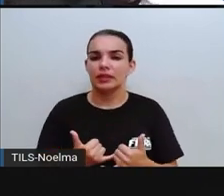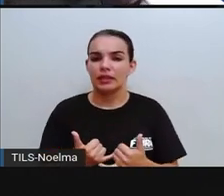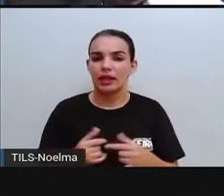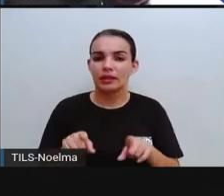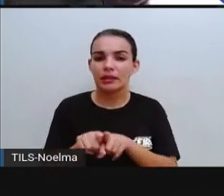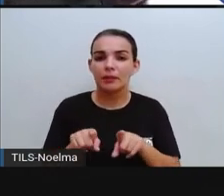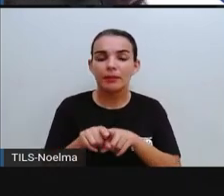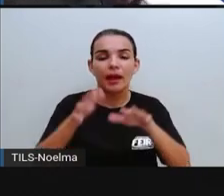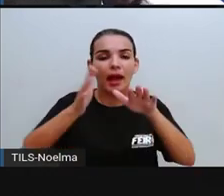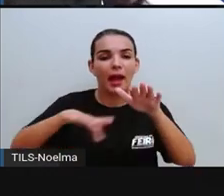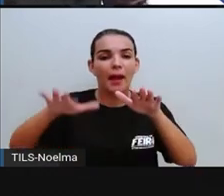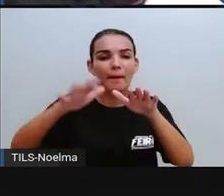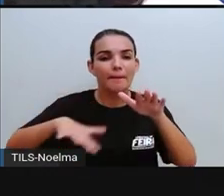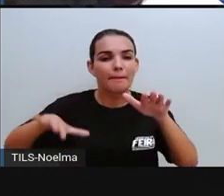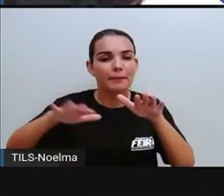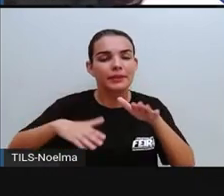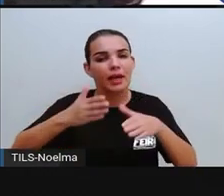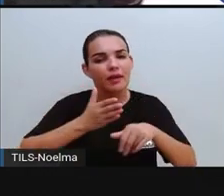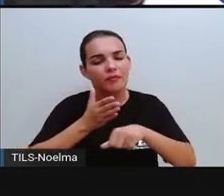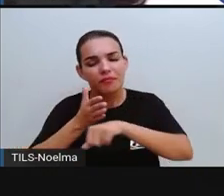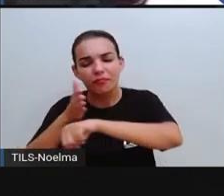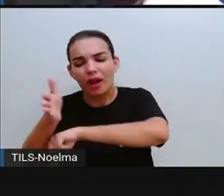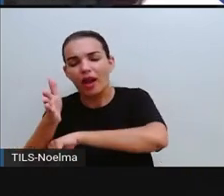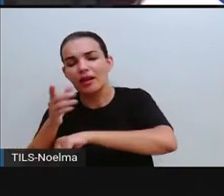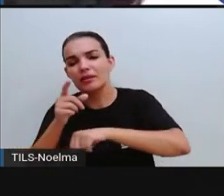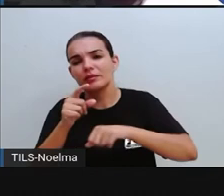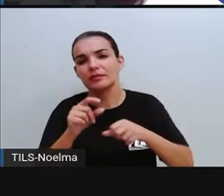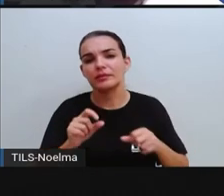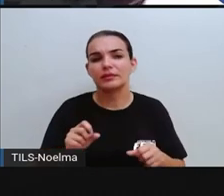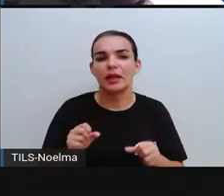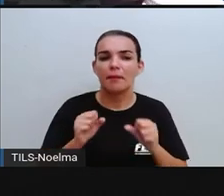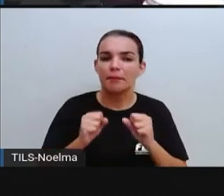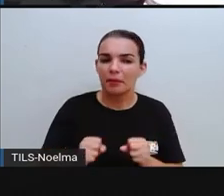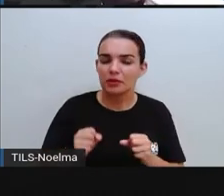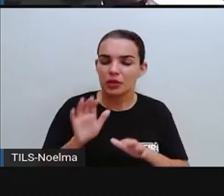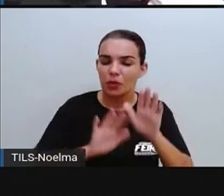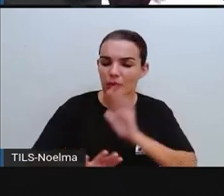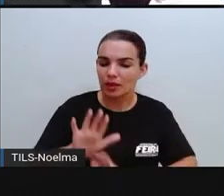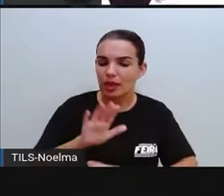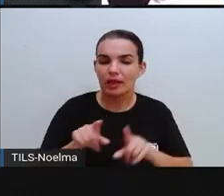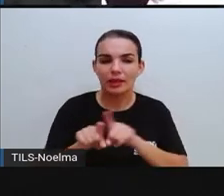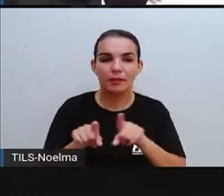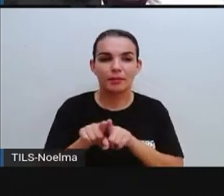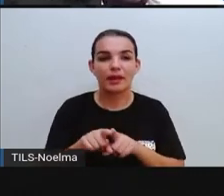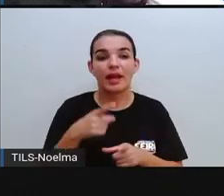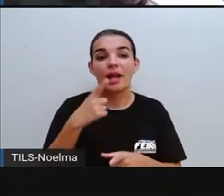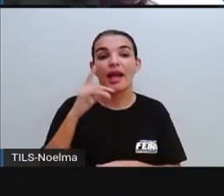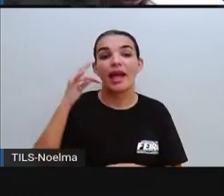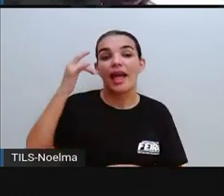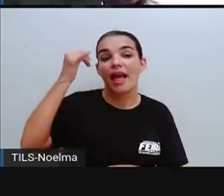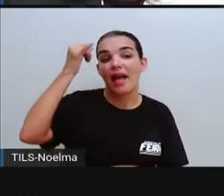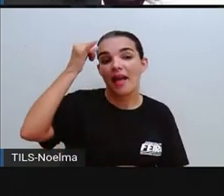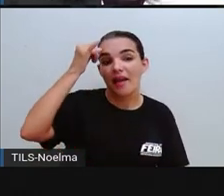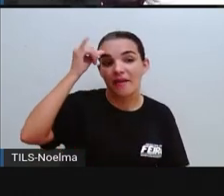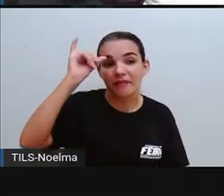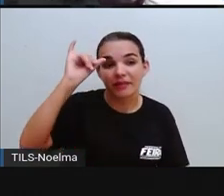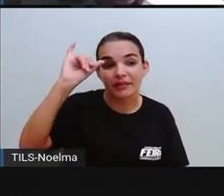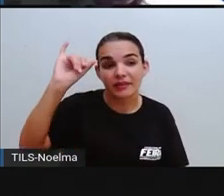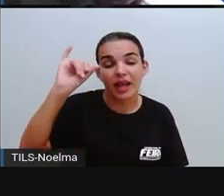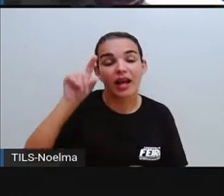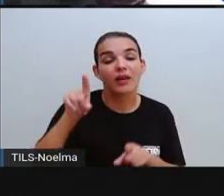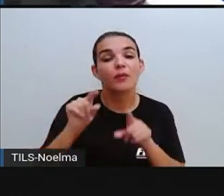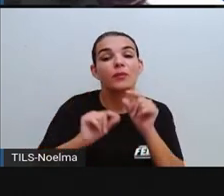a praia, que muitas vezes a gente vai aí se divertir lá na praia, certo? Então, a gente pode ajudar aí a